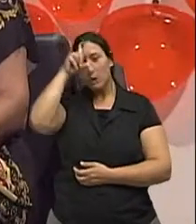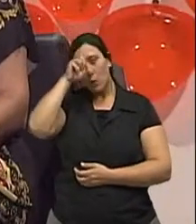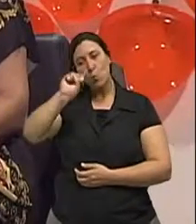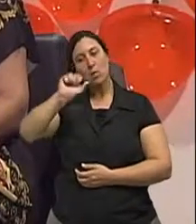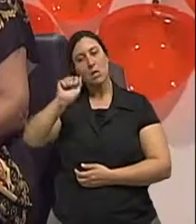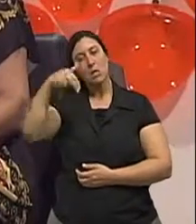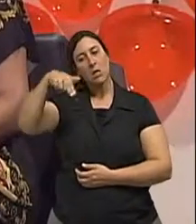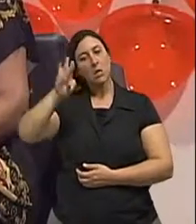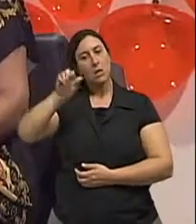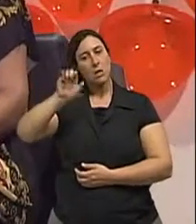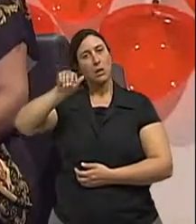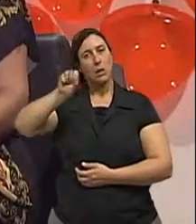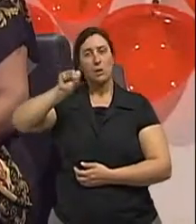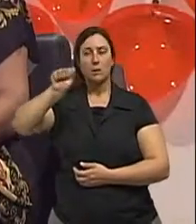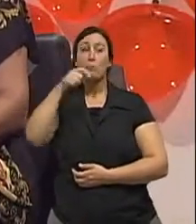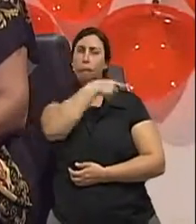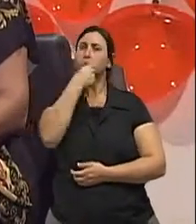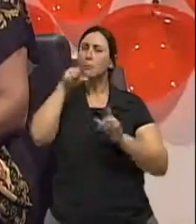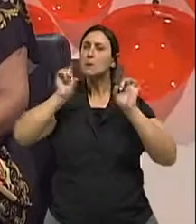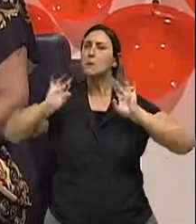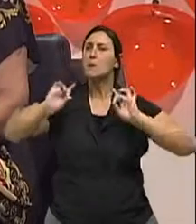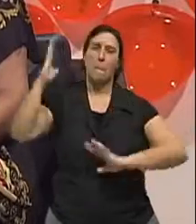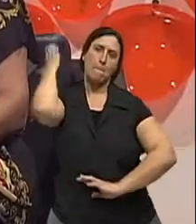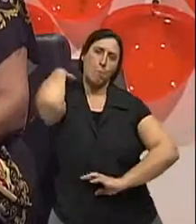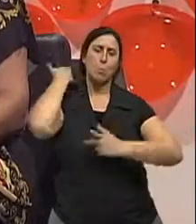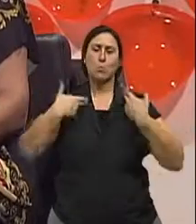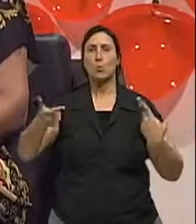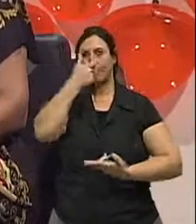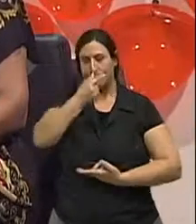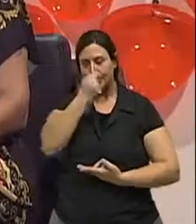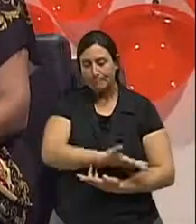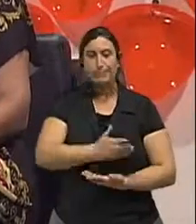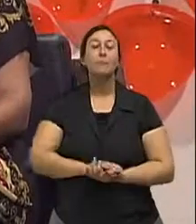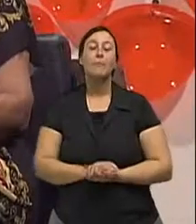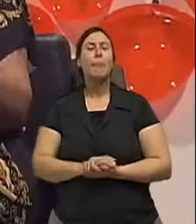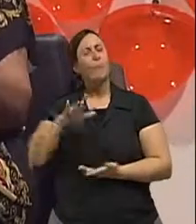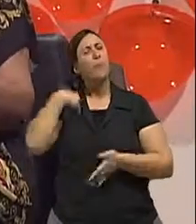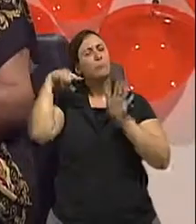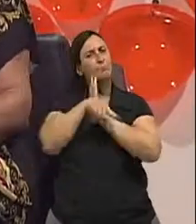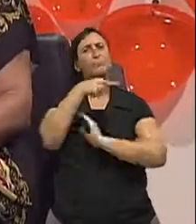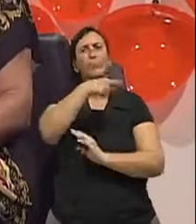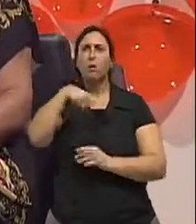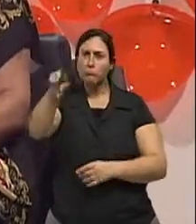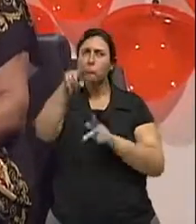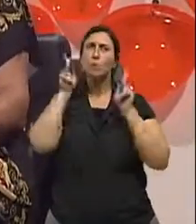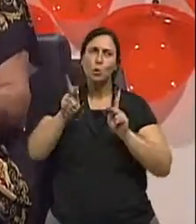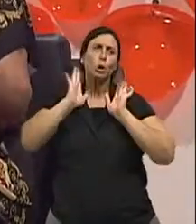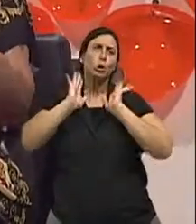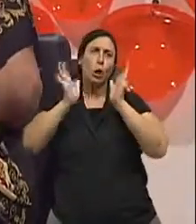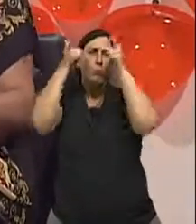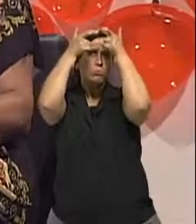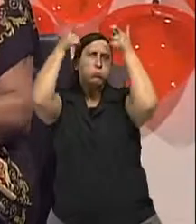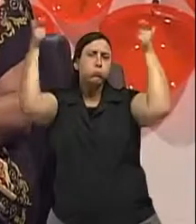Casa de Porto Alegre. Doutor Paulo, a gente já deu bastante informação, aumentou o conhecimento das pessoas em casa, mas eu